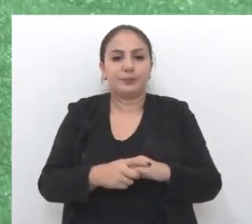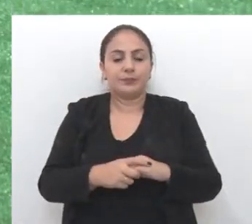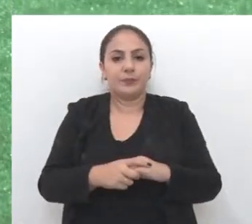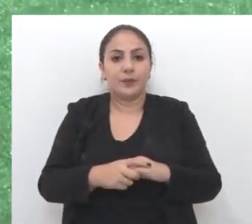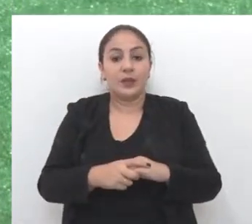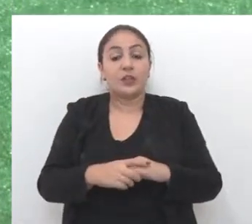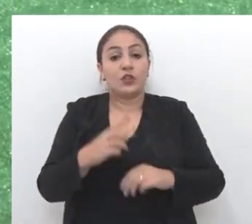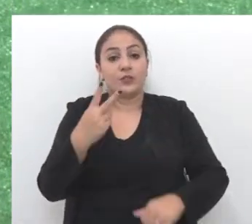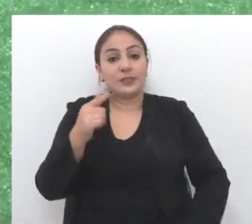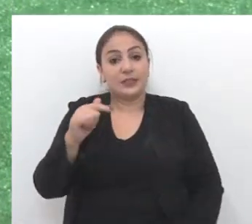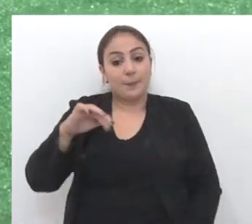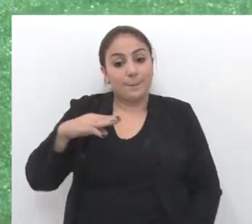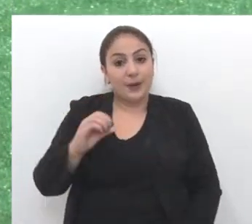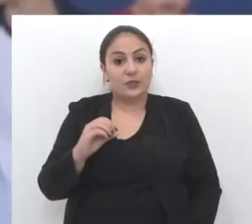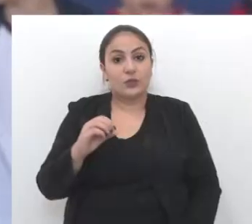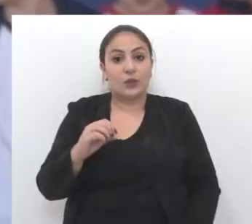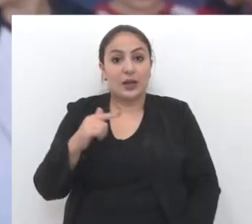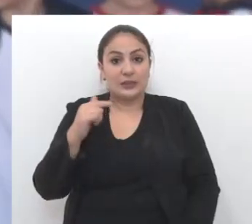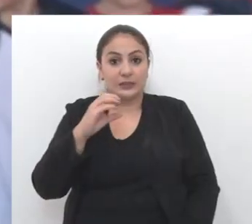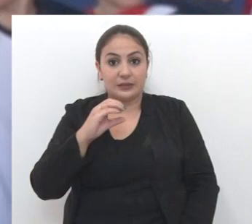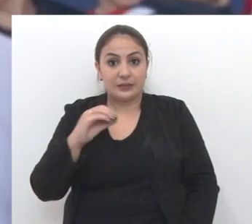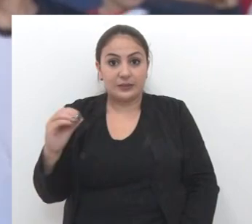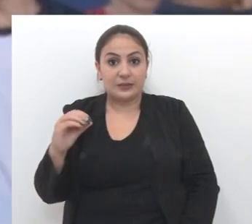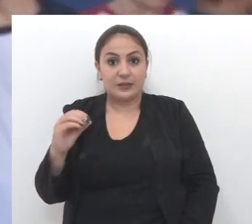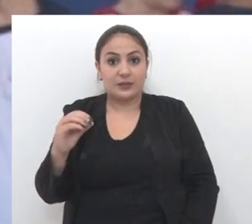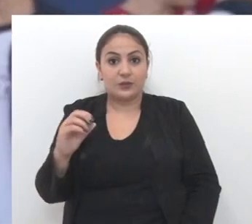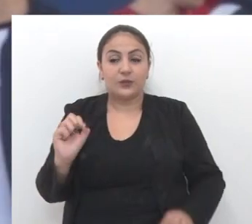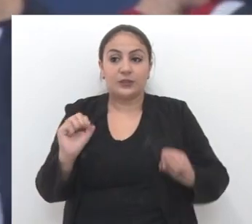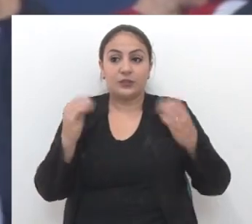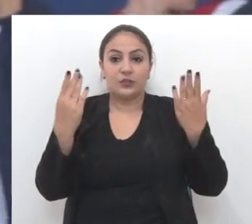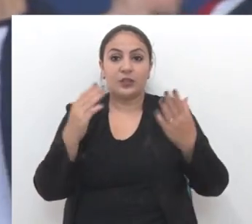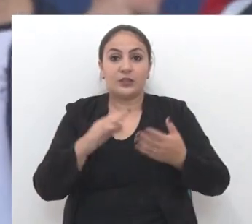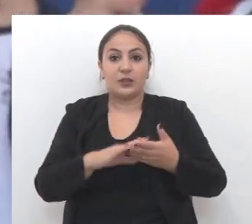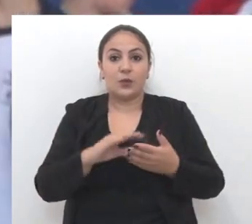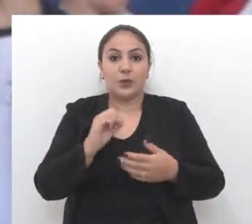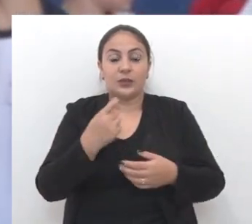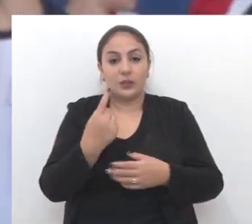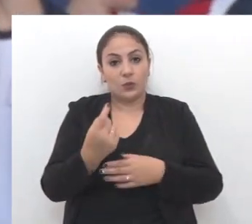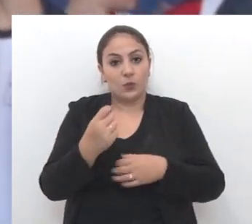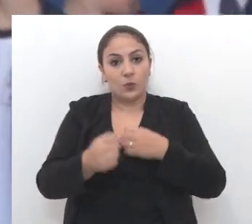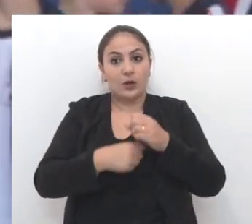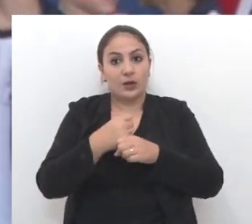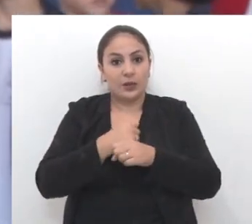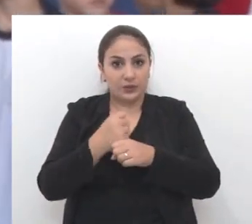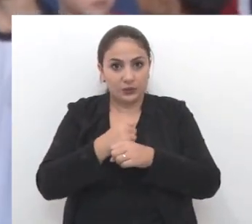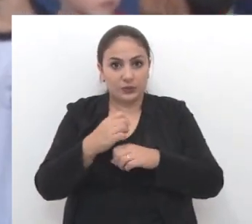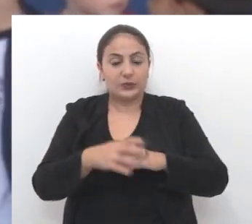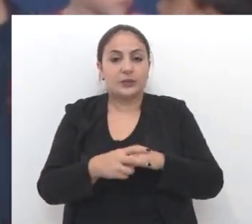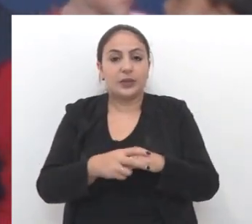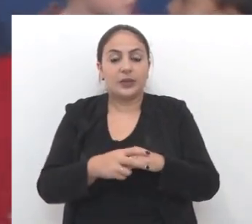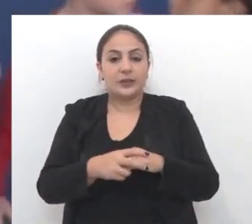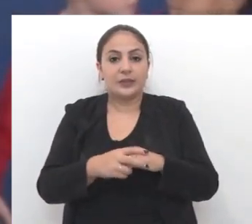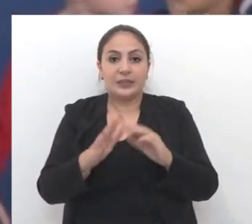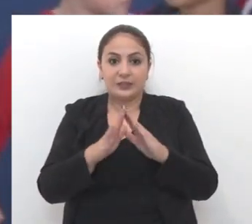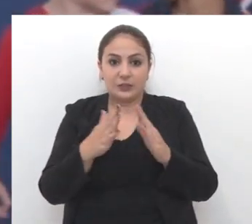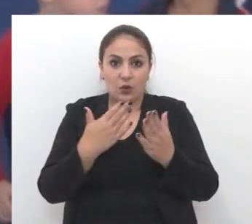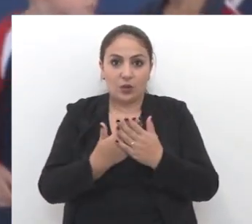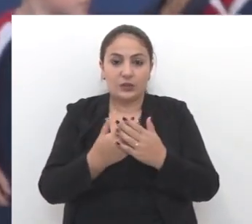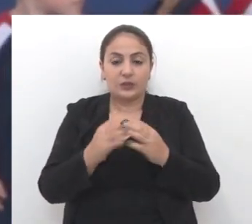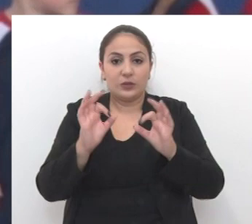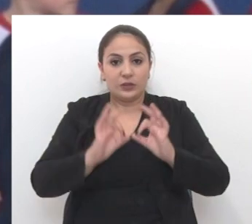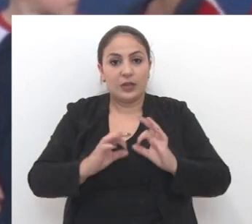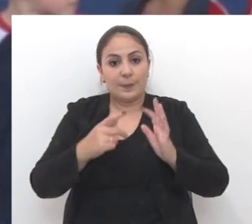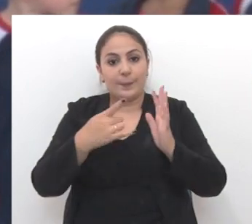março, às 7 horas, será comemorado os 81 anos da escola Circo Operário, um evento que está sendo